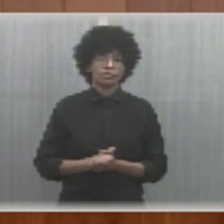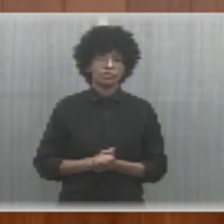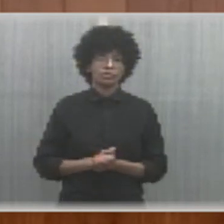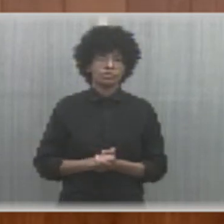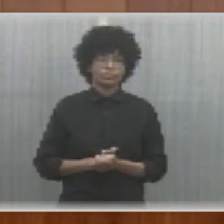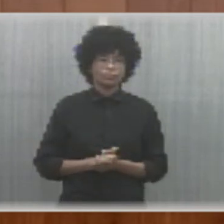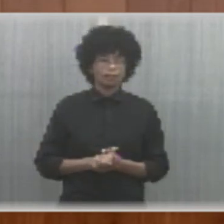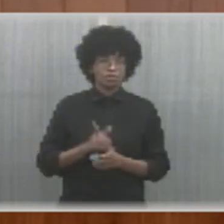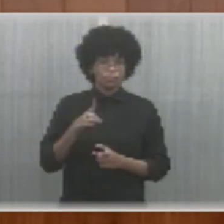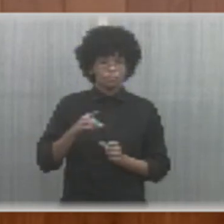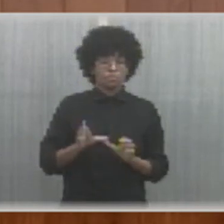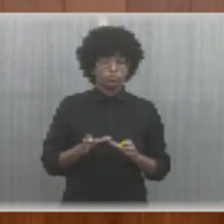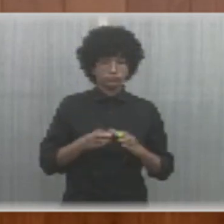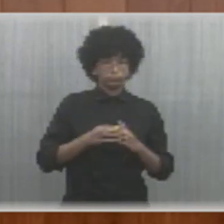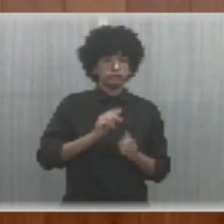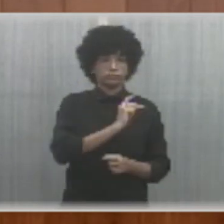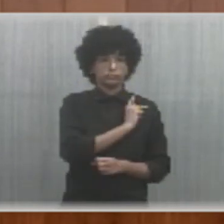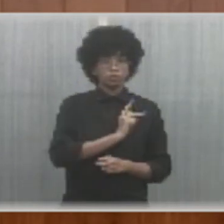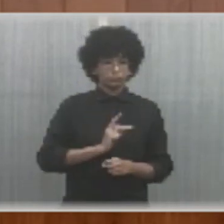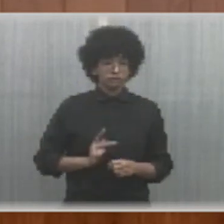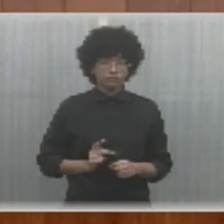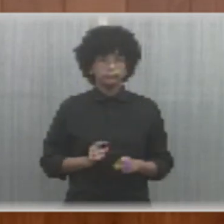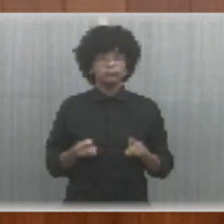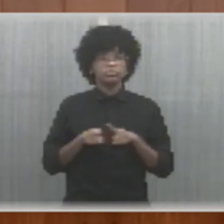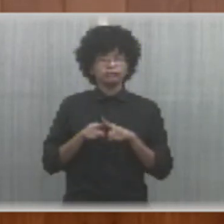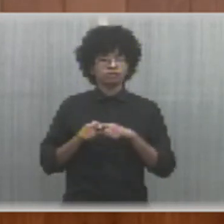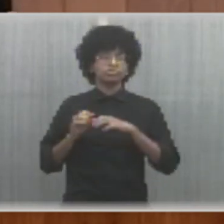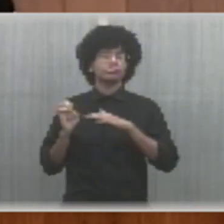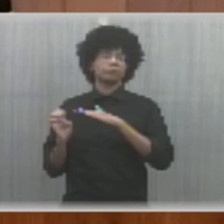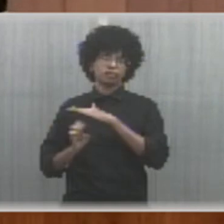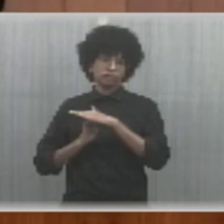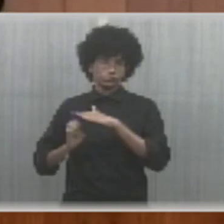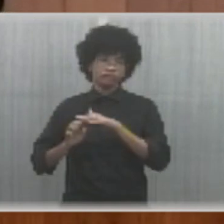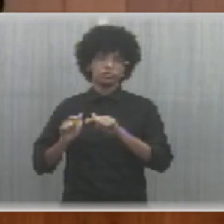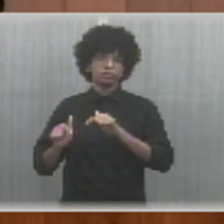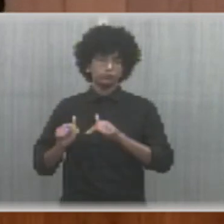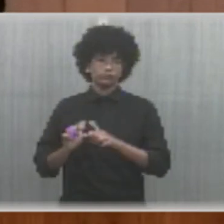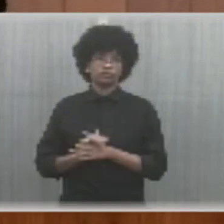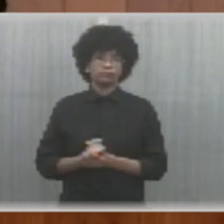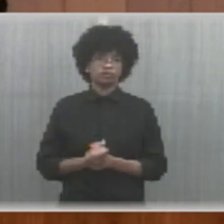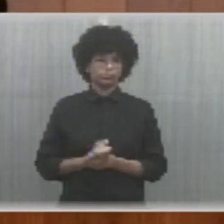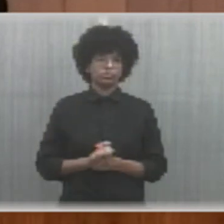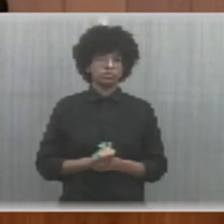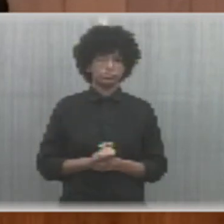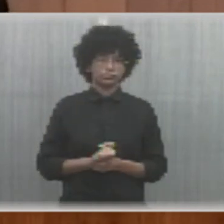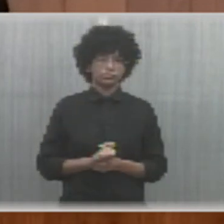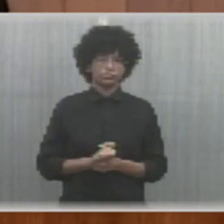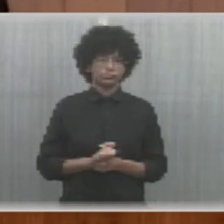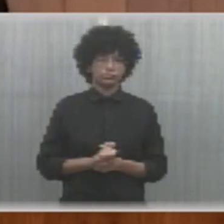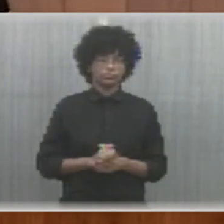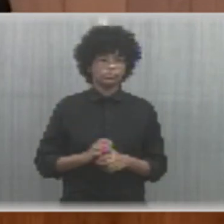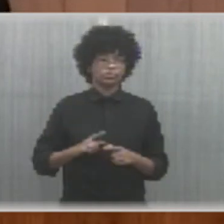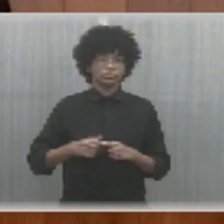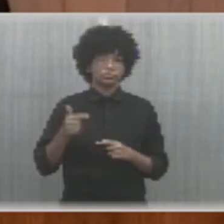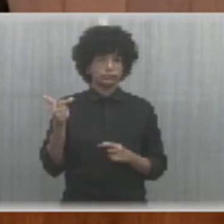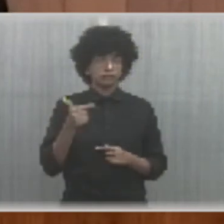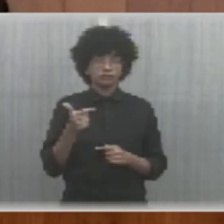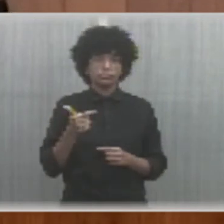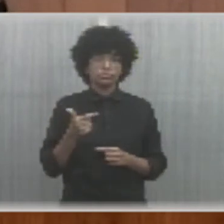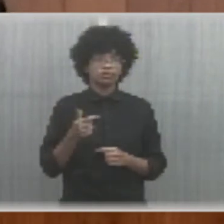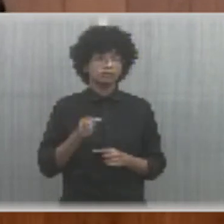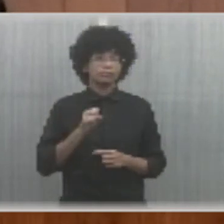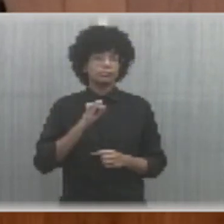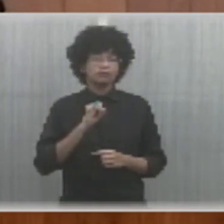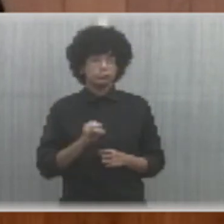público e as empresas. Segundo, segundo, não pode, se